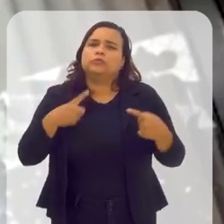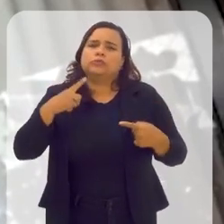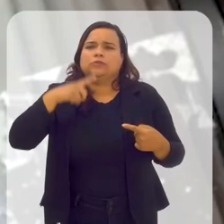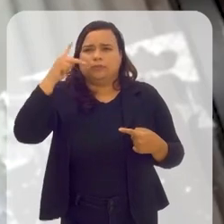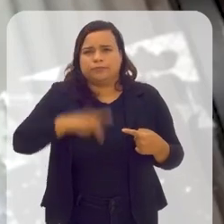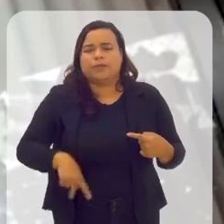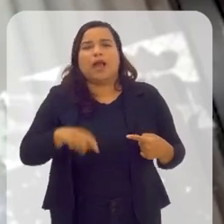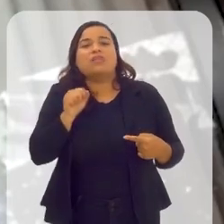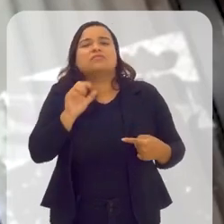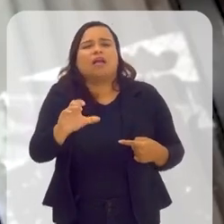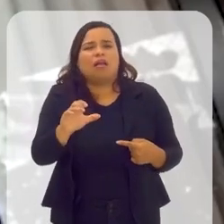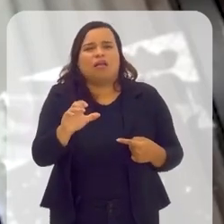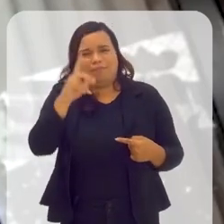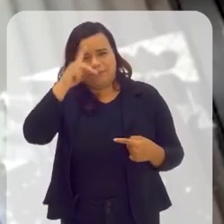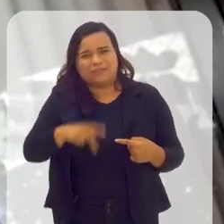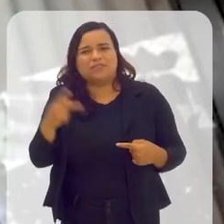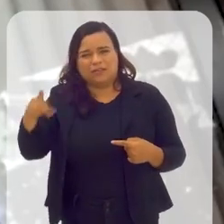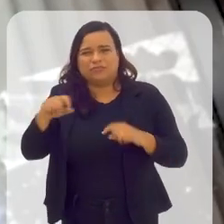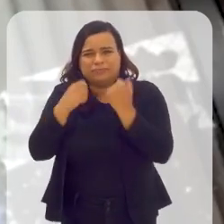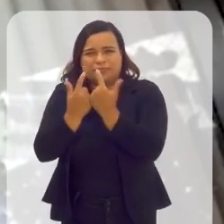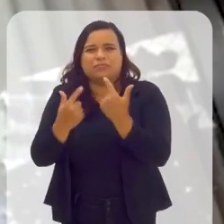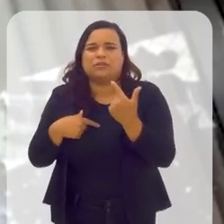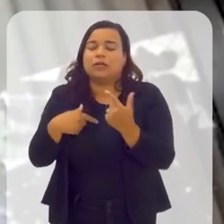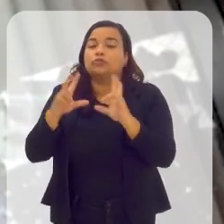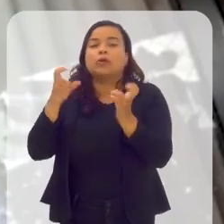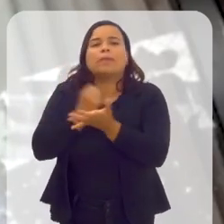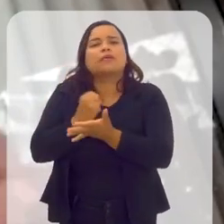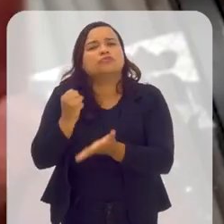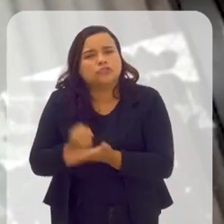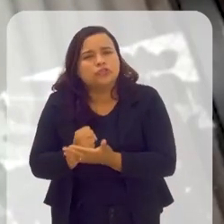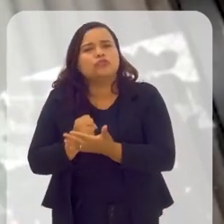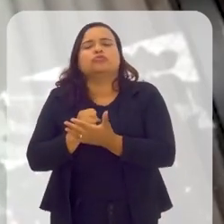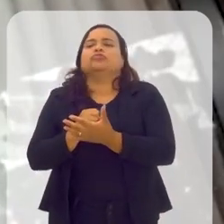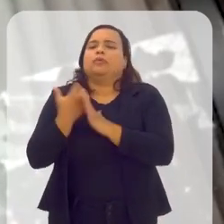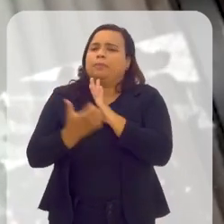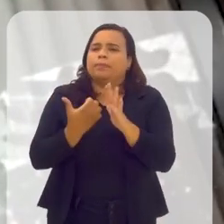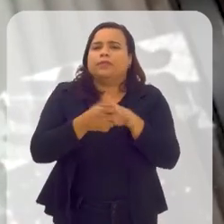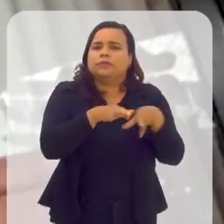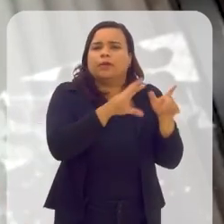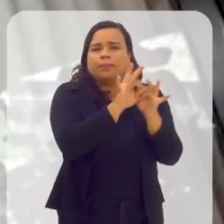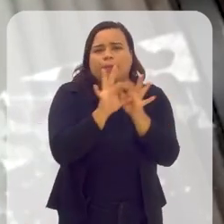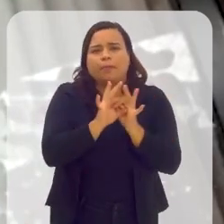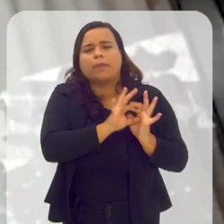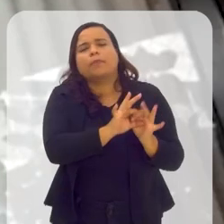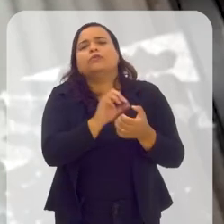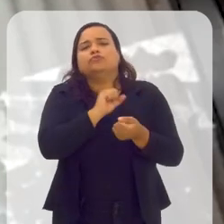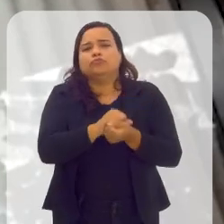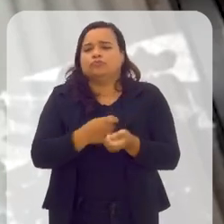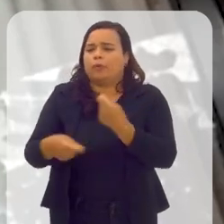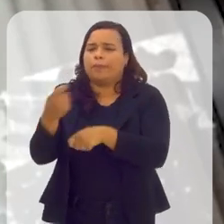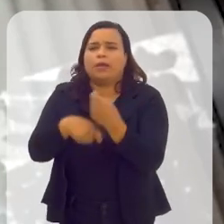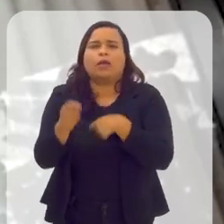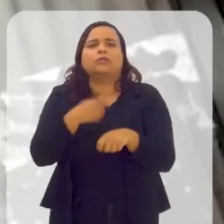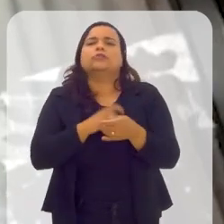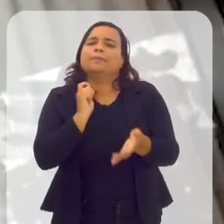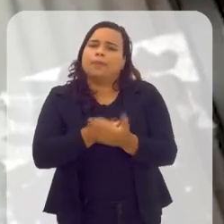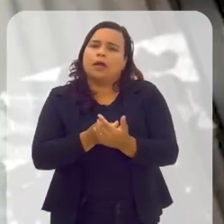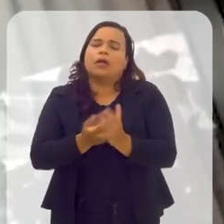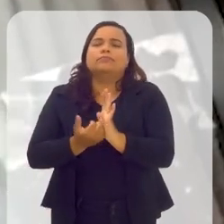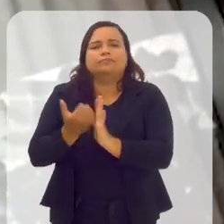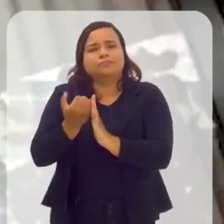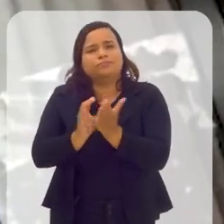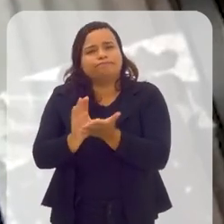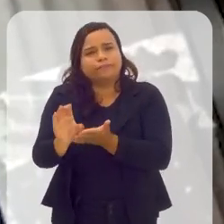presidente da Assembleia André Siciliano sobre o registro das cooperativas junto à ajuda comercial que